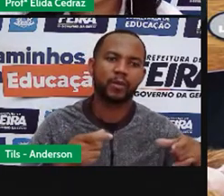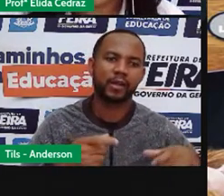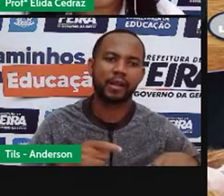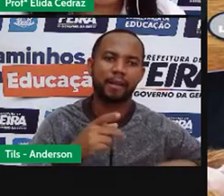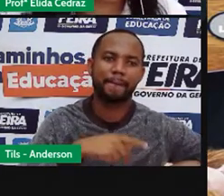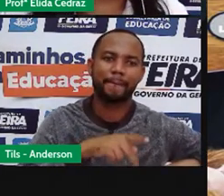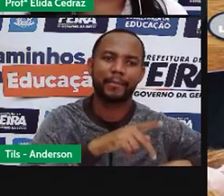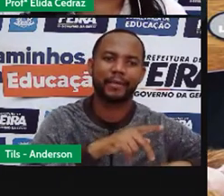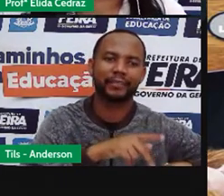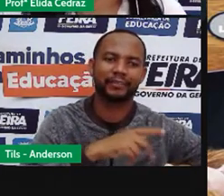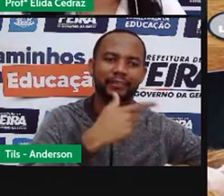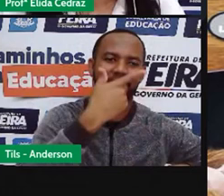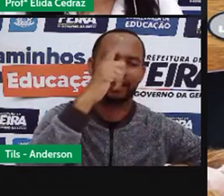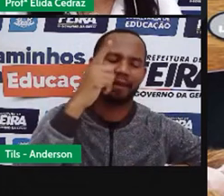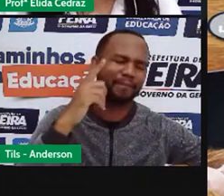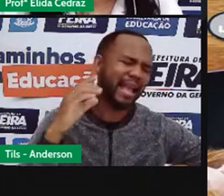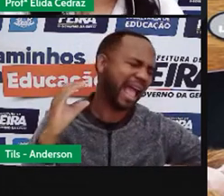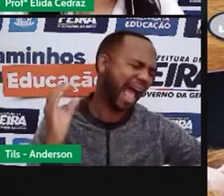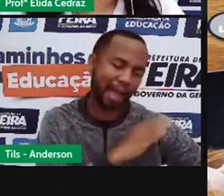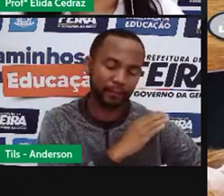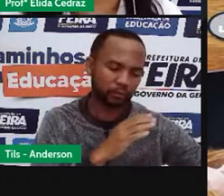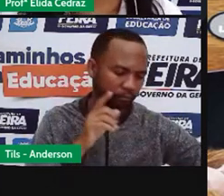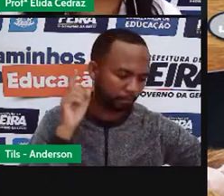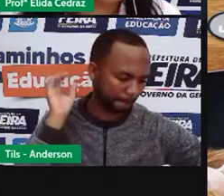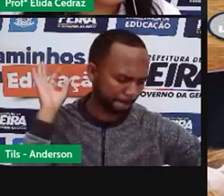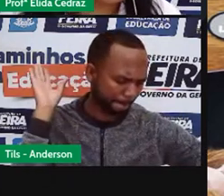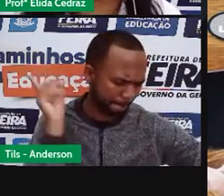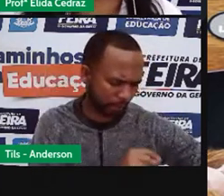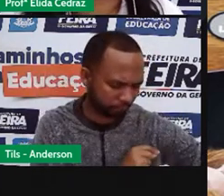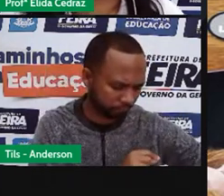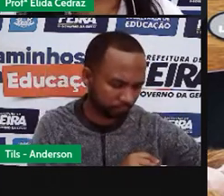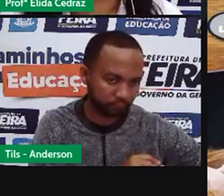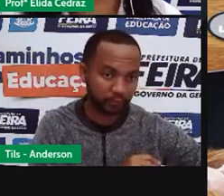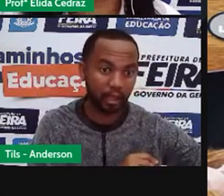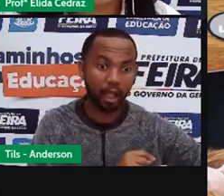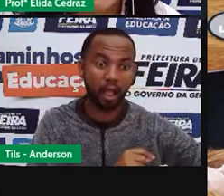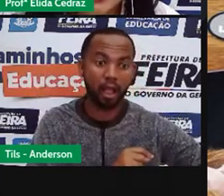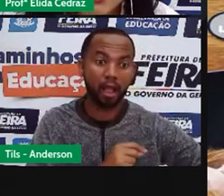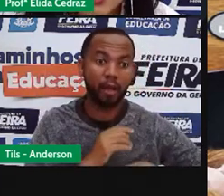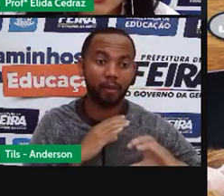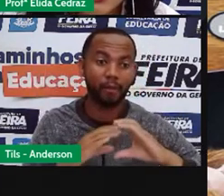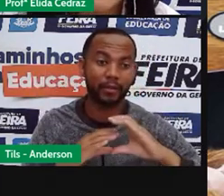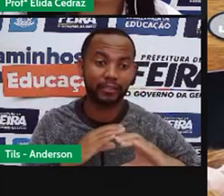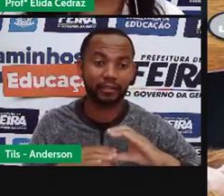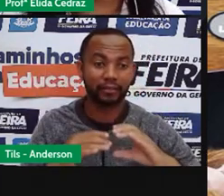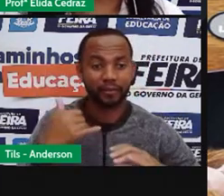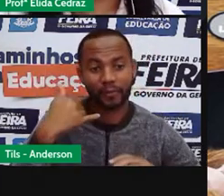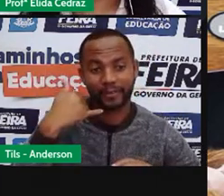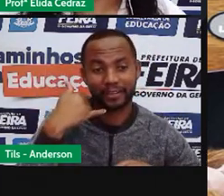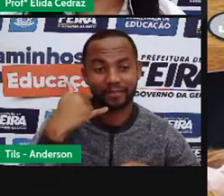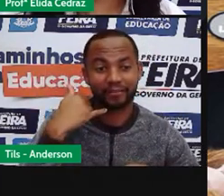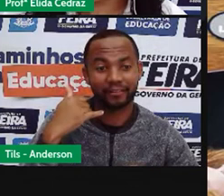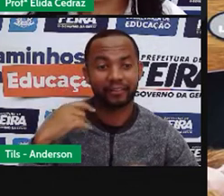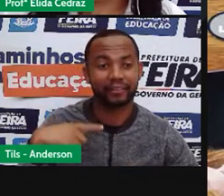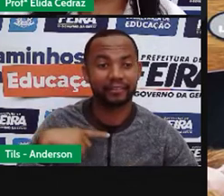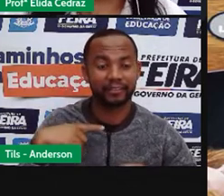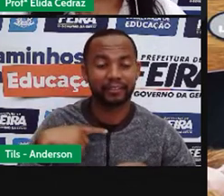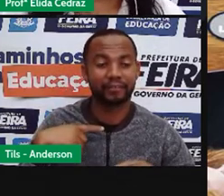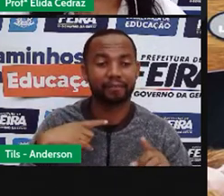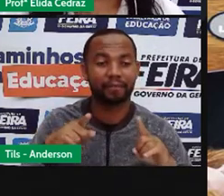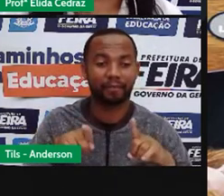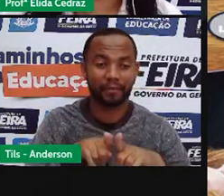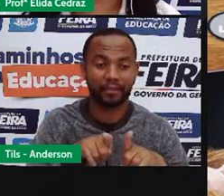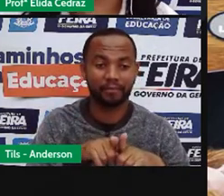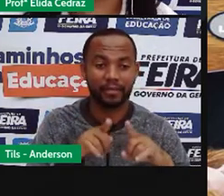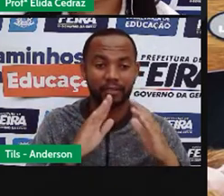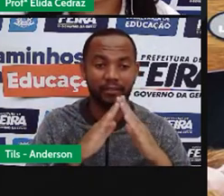chegam muito rápido aí, na palma da nossa mão, no nosso aparelho celular. As aulas, o